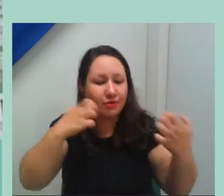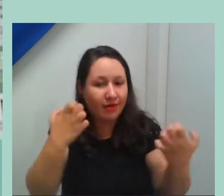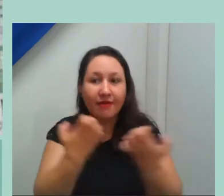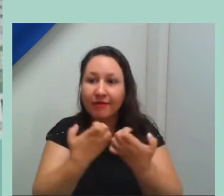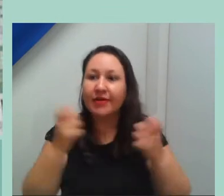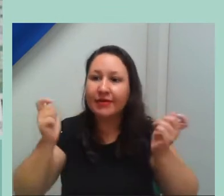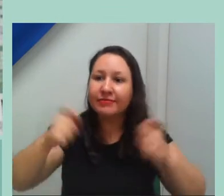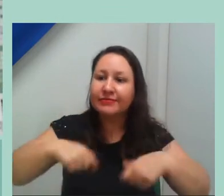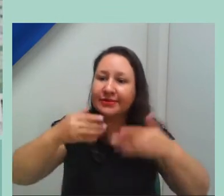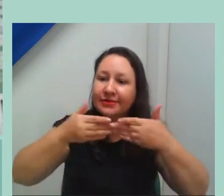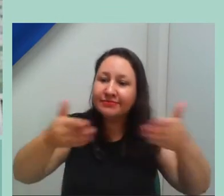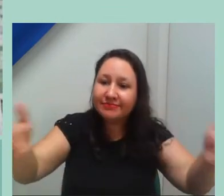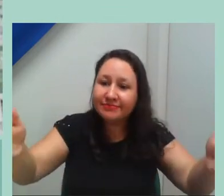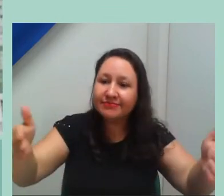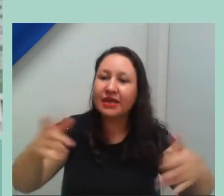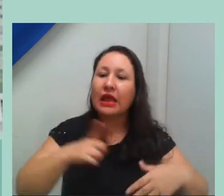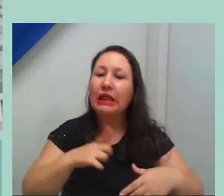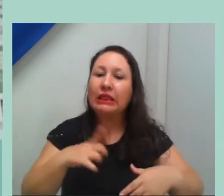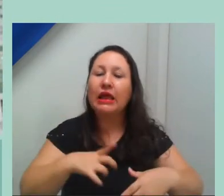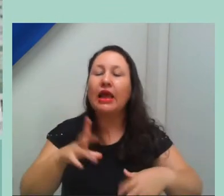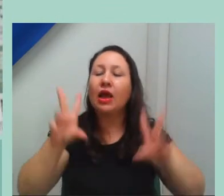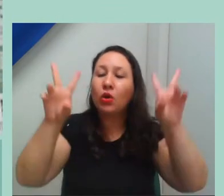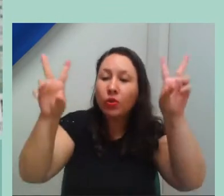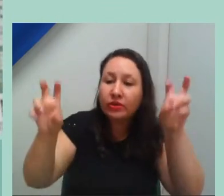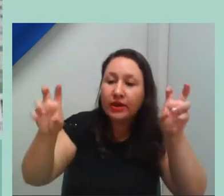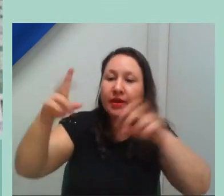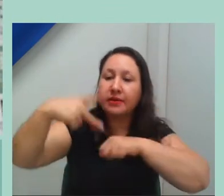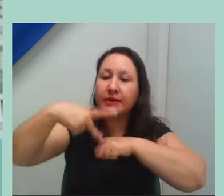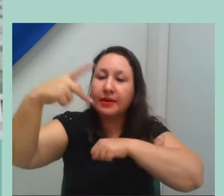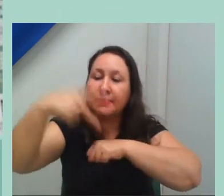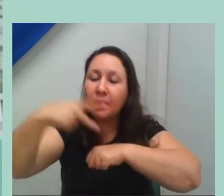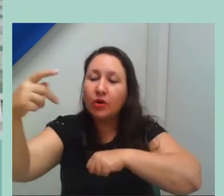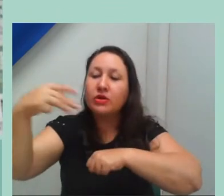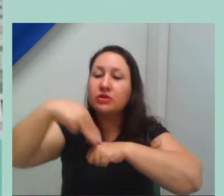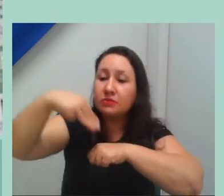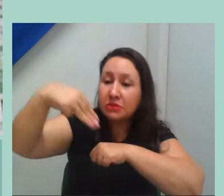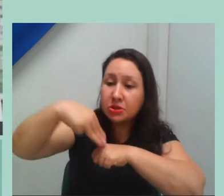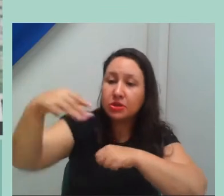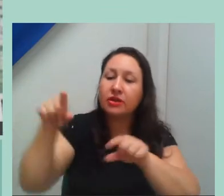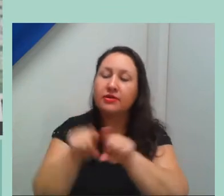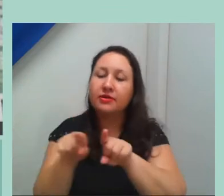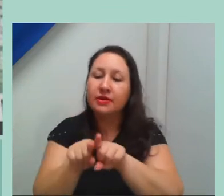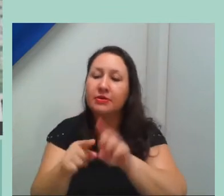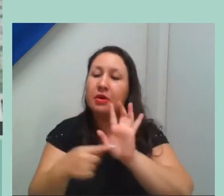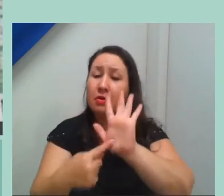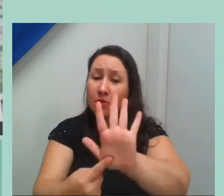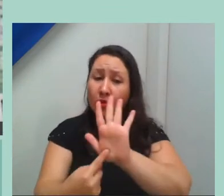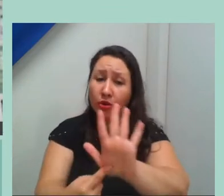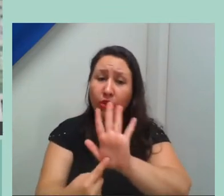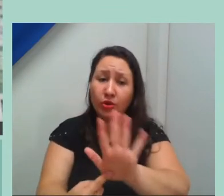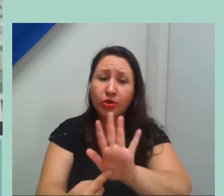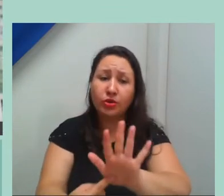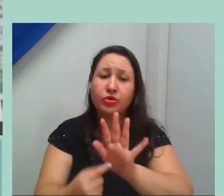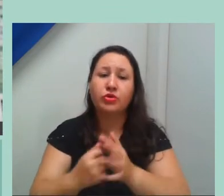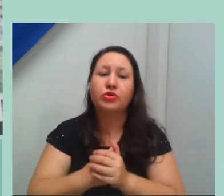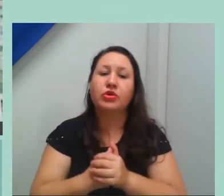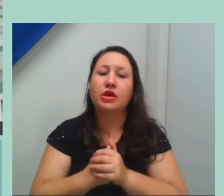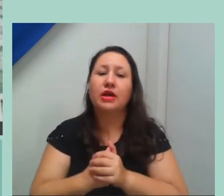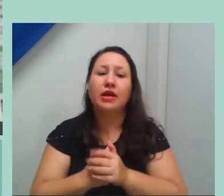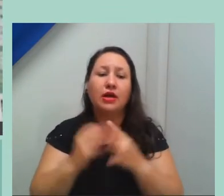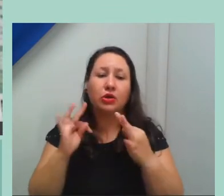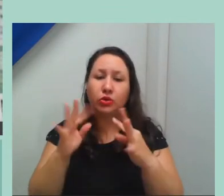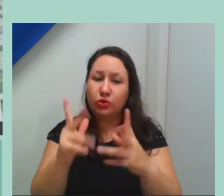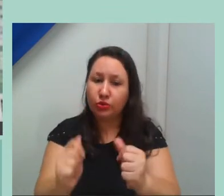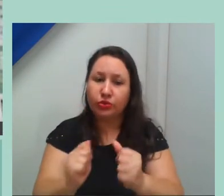amostra de pós-graduação e a amostra de trabalhos, de produtos, resultantes dessas pós-graduação. Então,